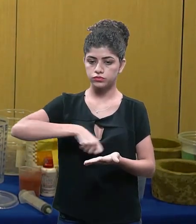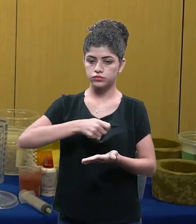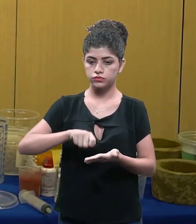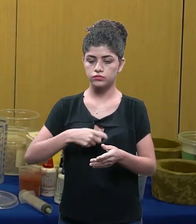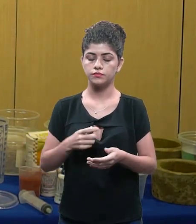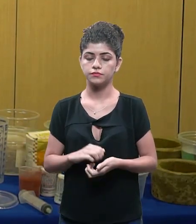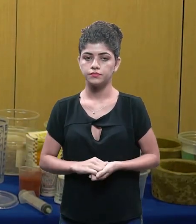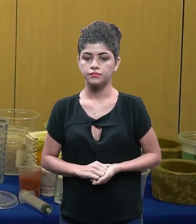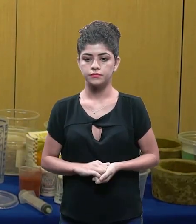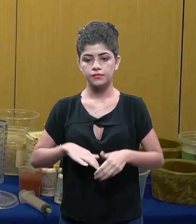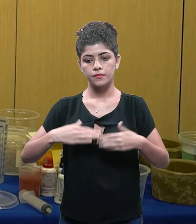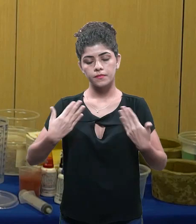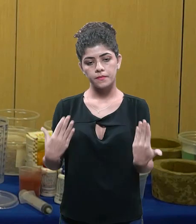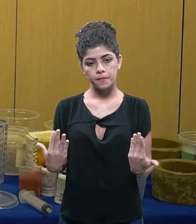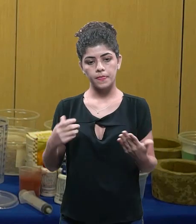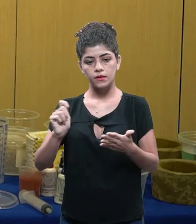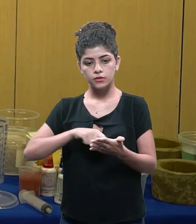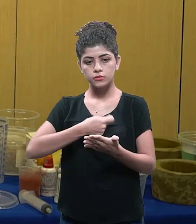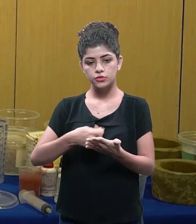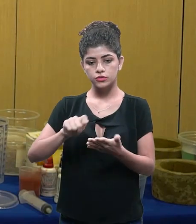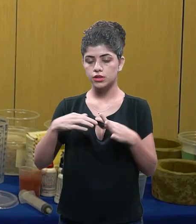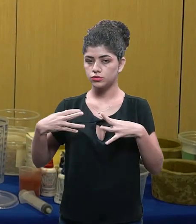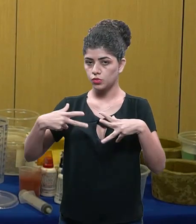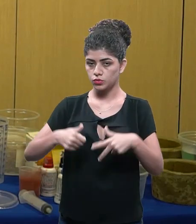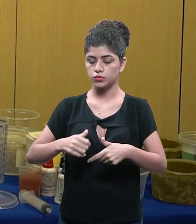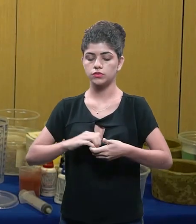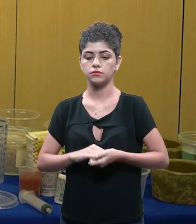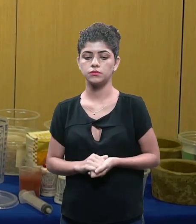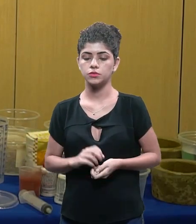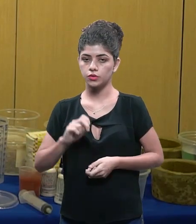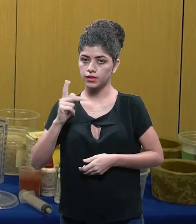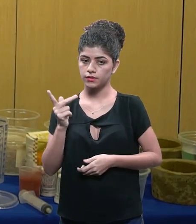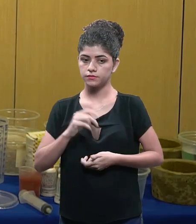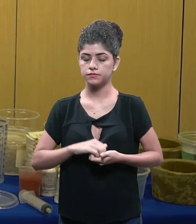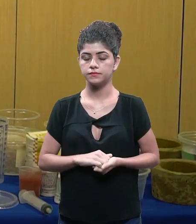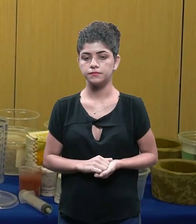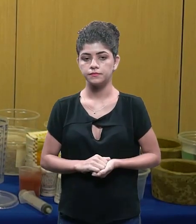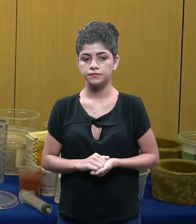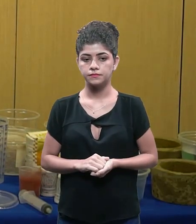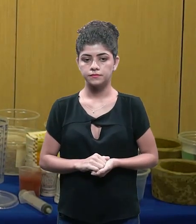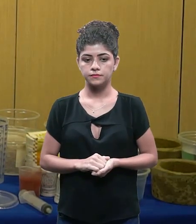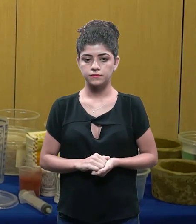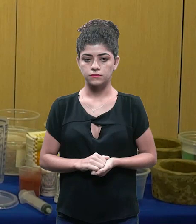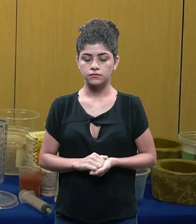mistura que é realmente também importante então misturei todos os elementos ok